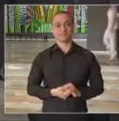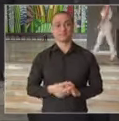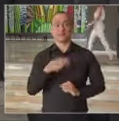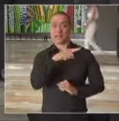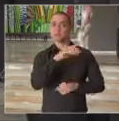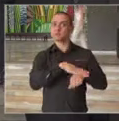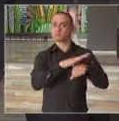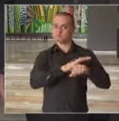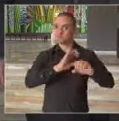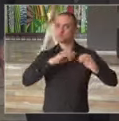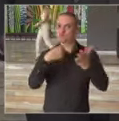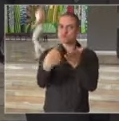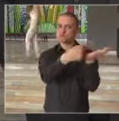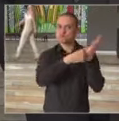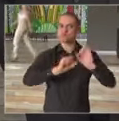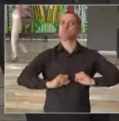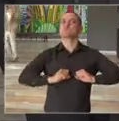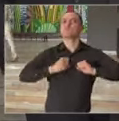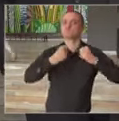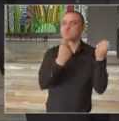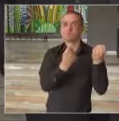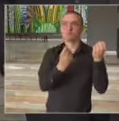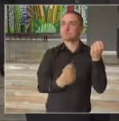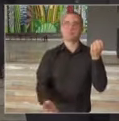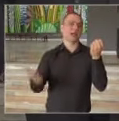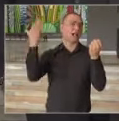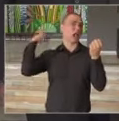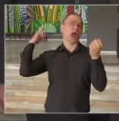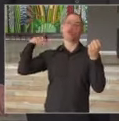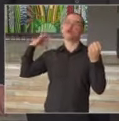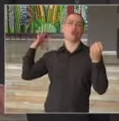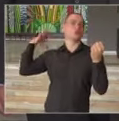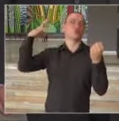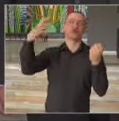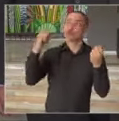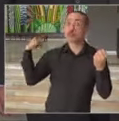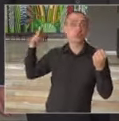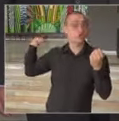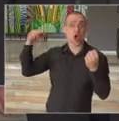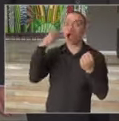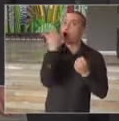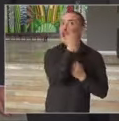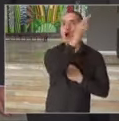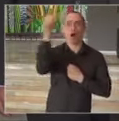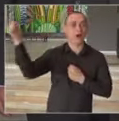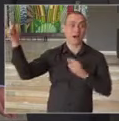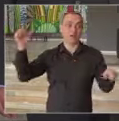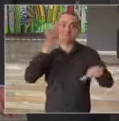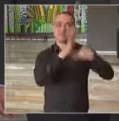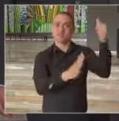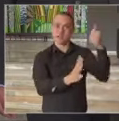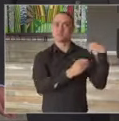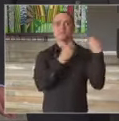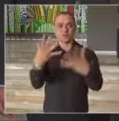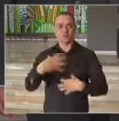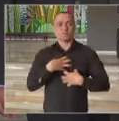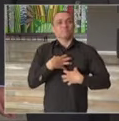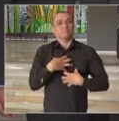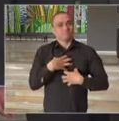mobilização não encontra paralelo na nossa história, muito sensibilizante, muito